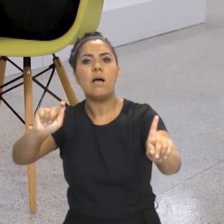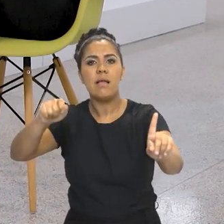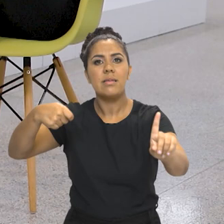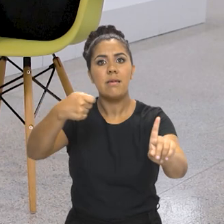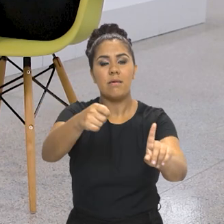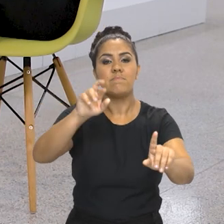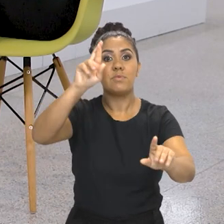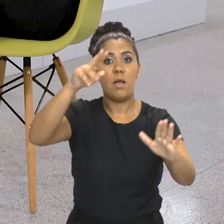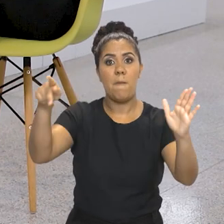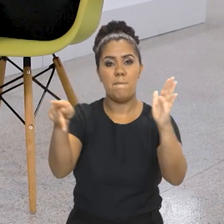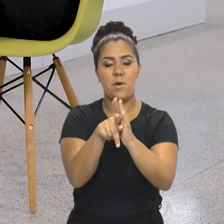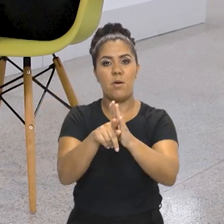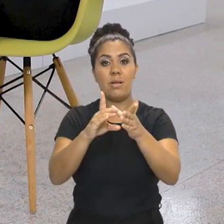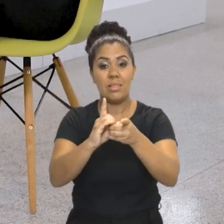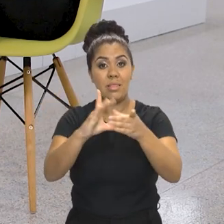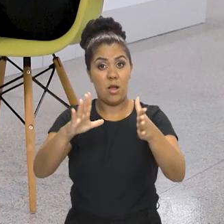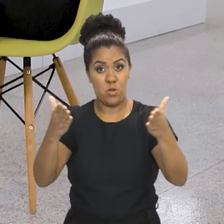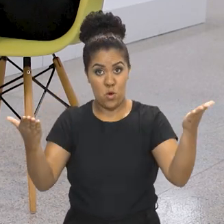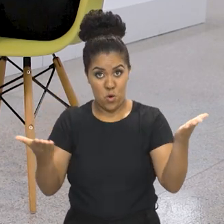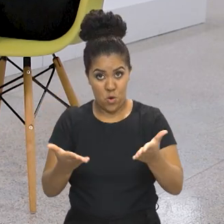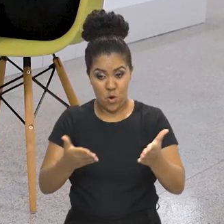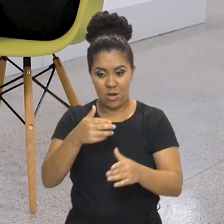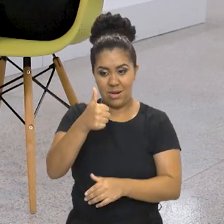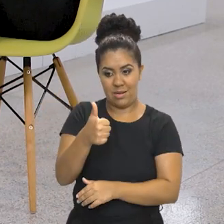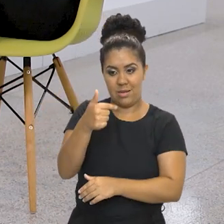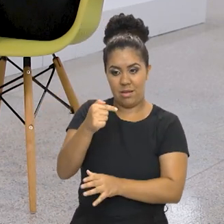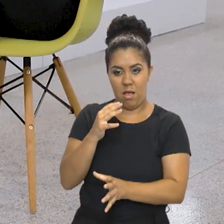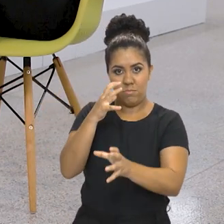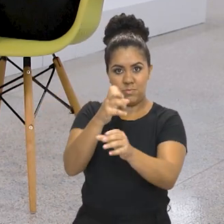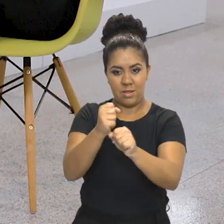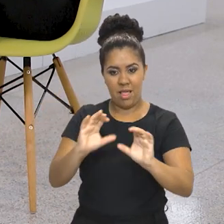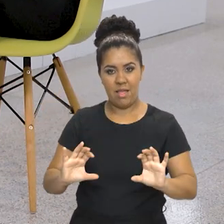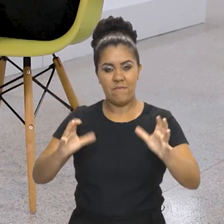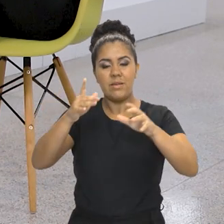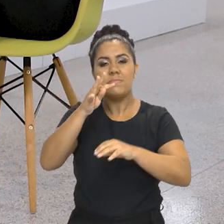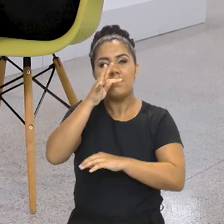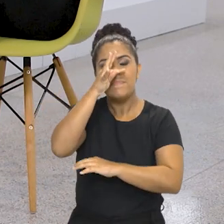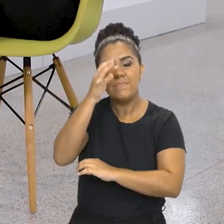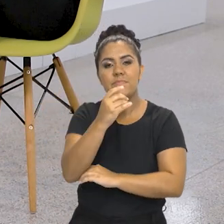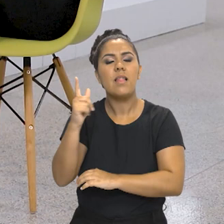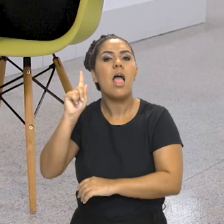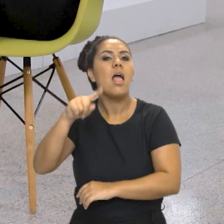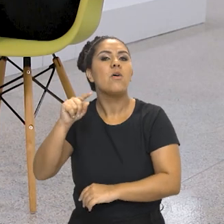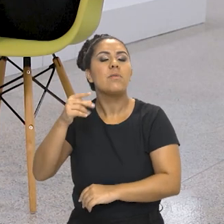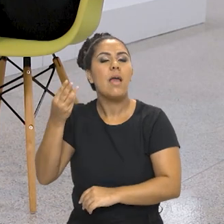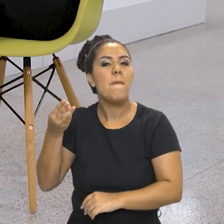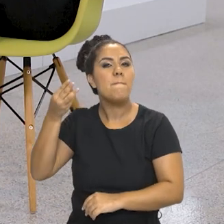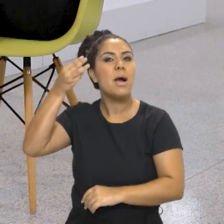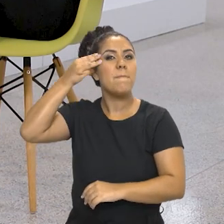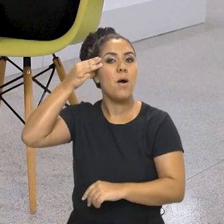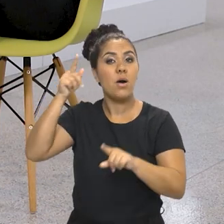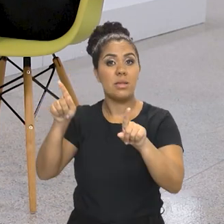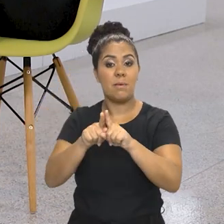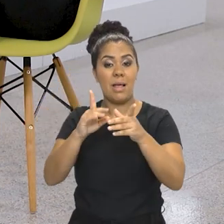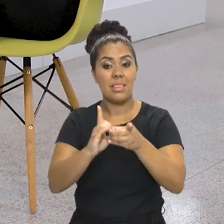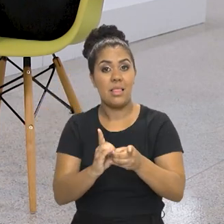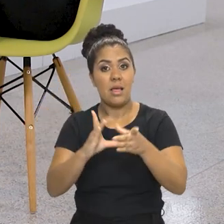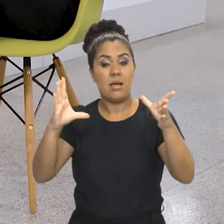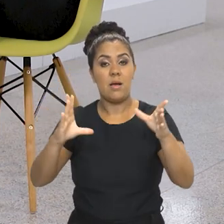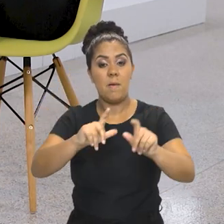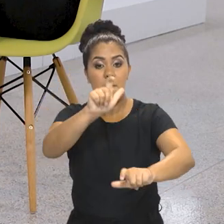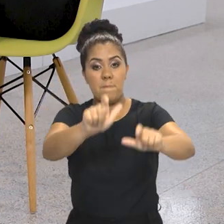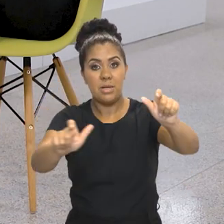os agentes da democracia. Então, a temática da 17ª Primavera dos Museus é Memórias e Democracia,